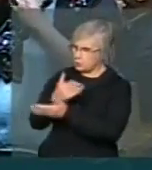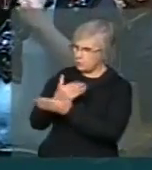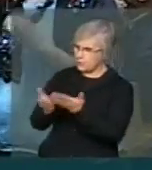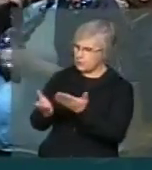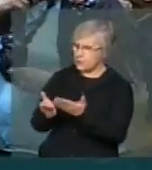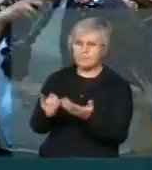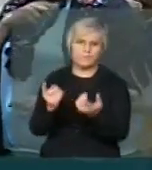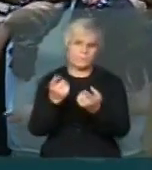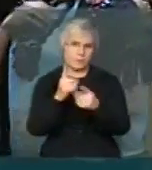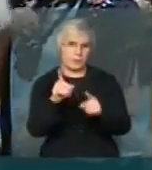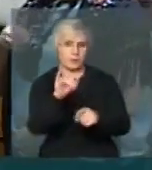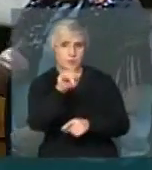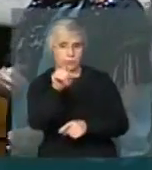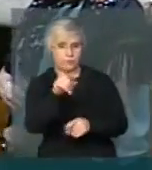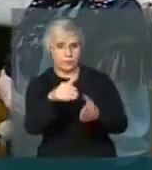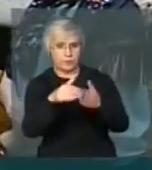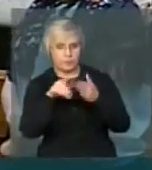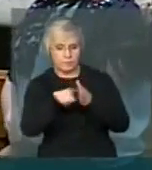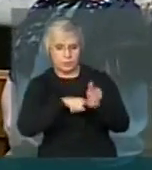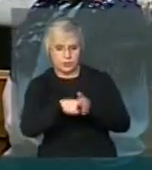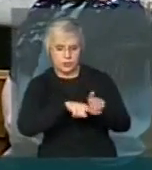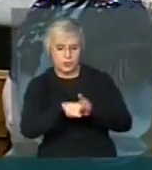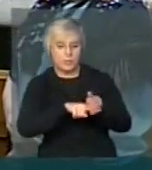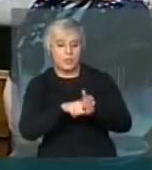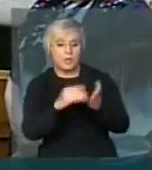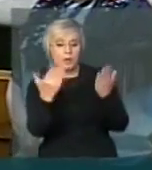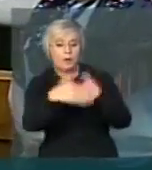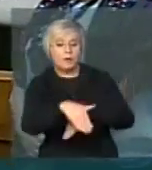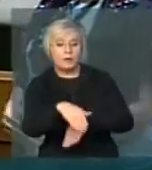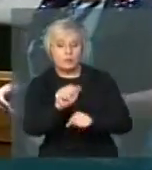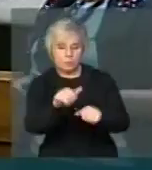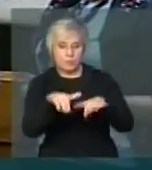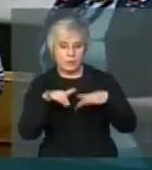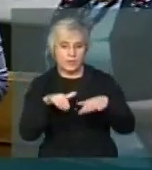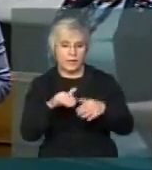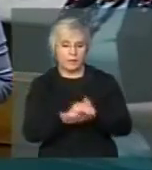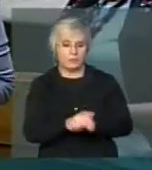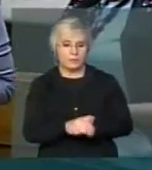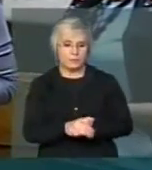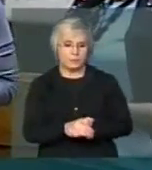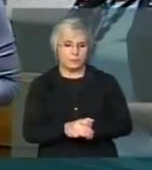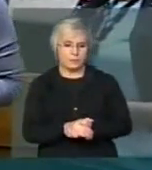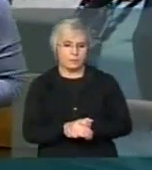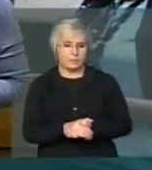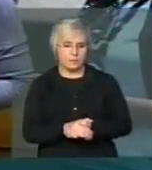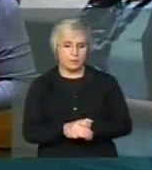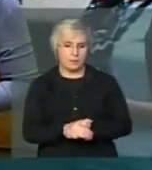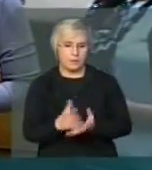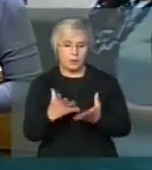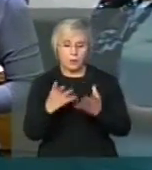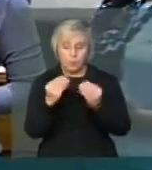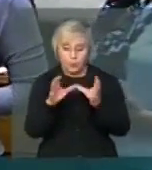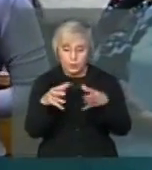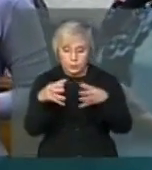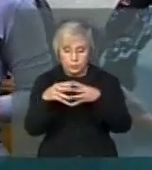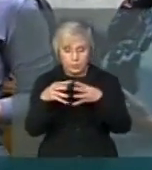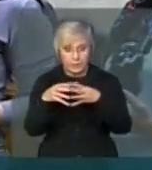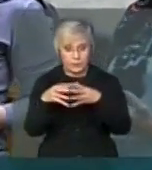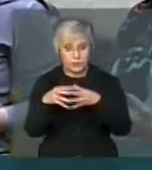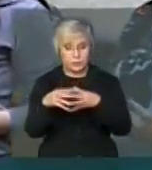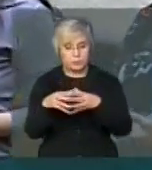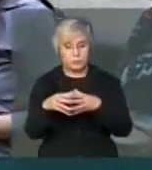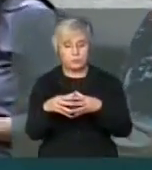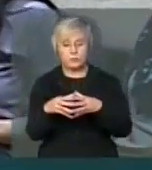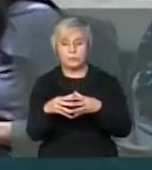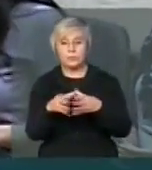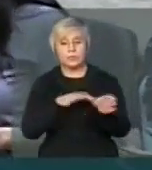fizer, inclusive, a verificação da orientação em plenário, não foi compatível com a orientação partidária. Ou seja, muitos partidos, inclusive, muitos